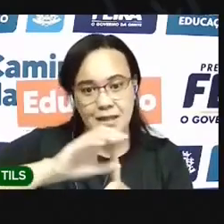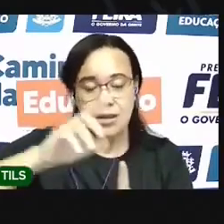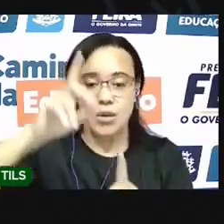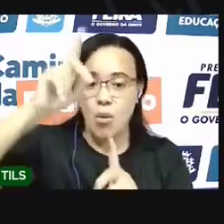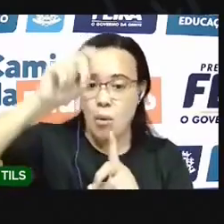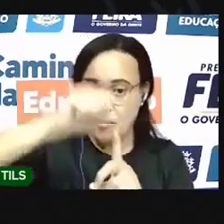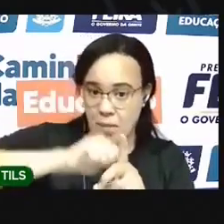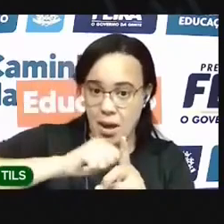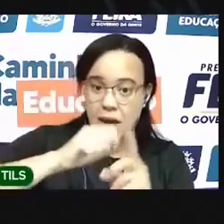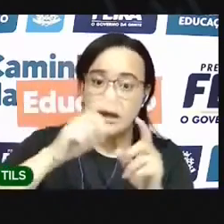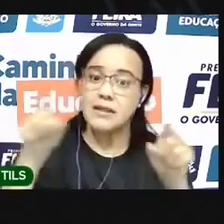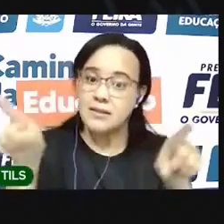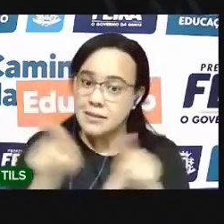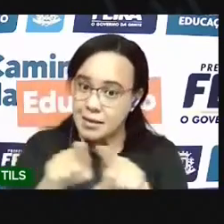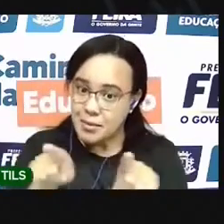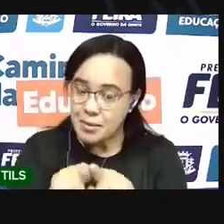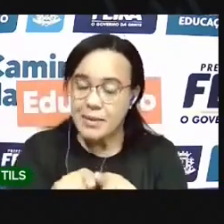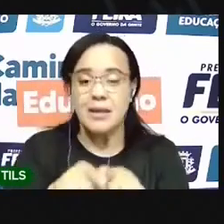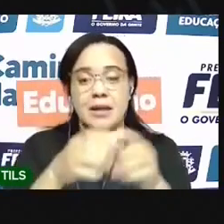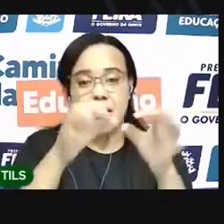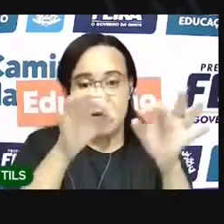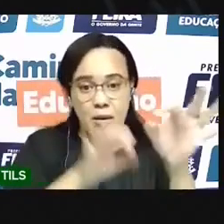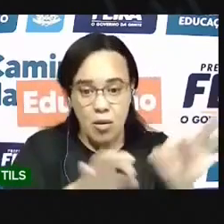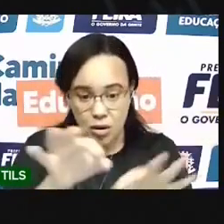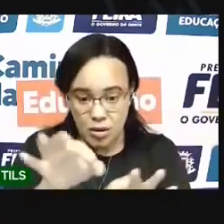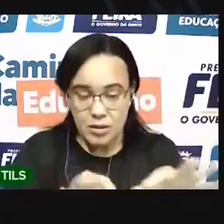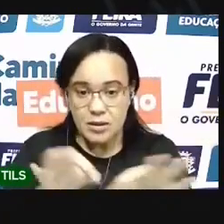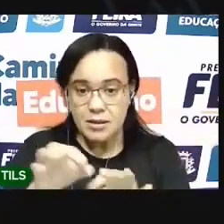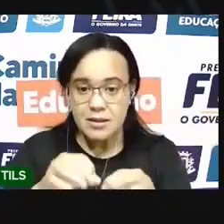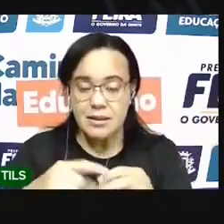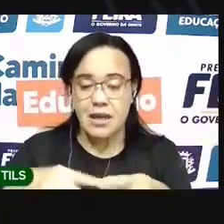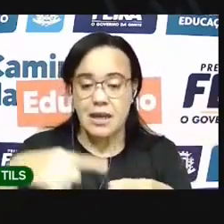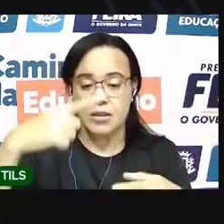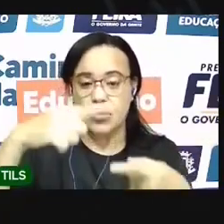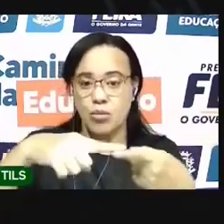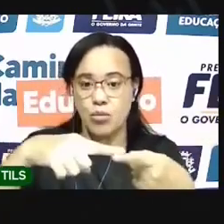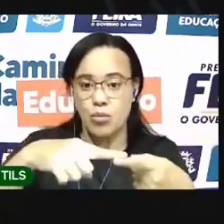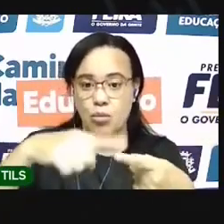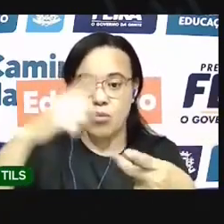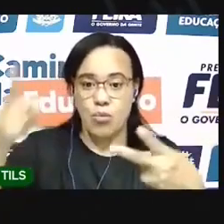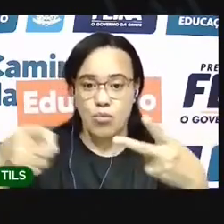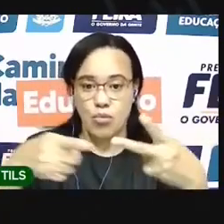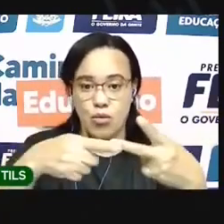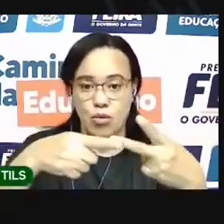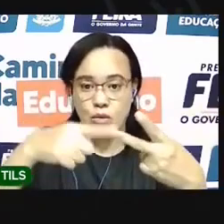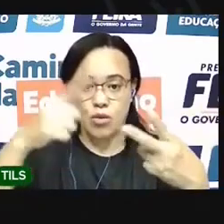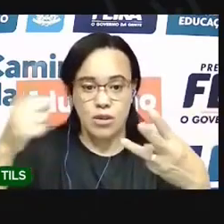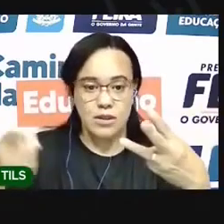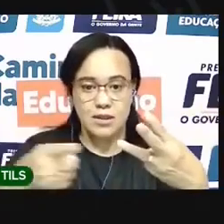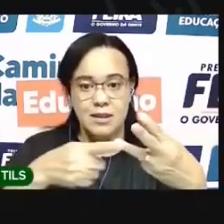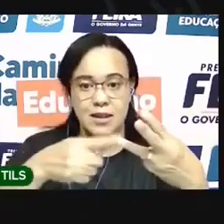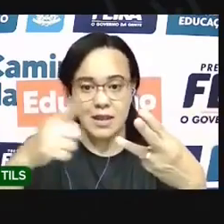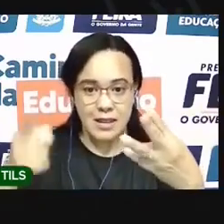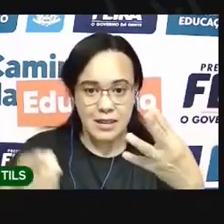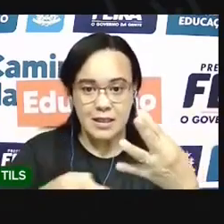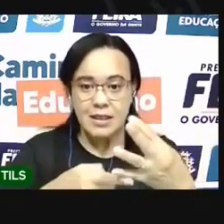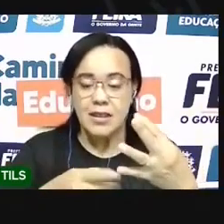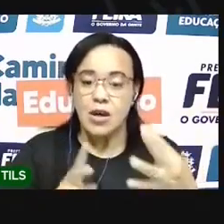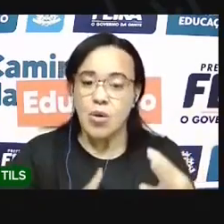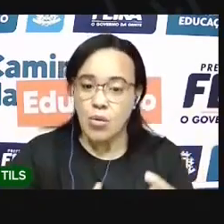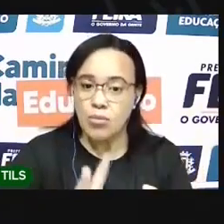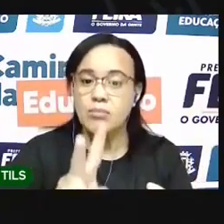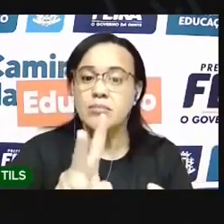ano Estão organizados Um depois do outro Aparecendo uma sequência Uma ordem lógica Que não se